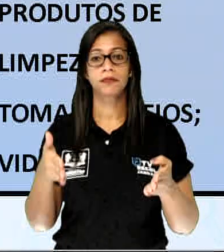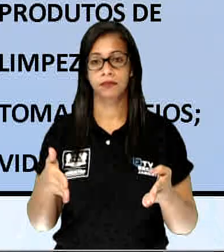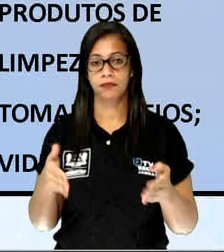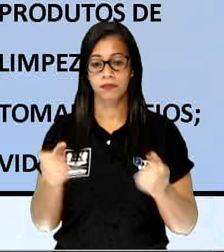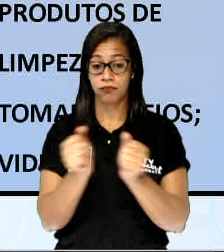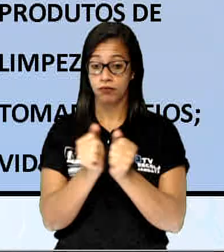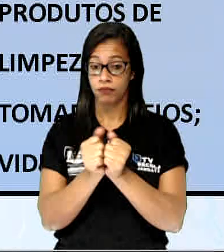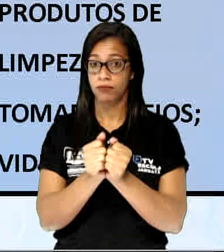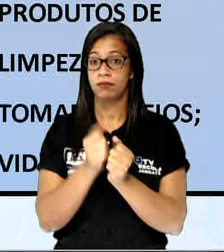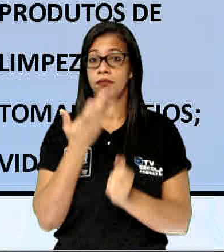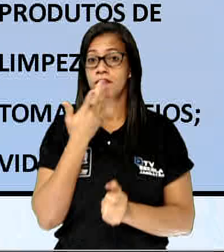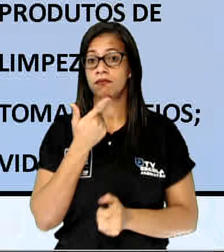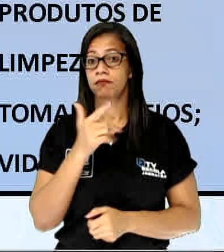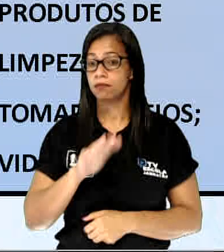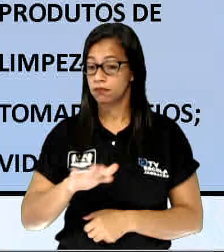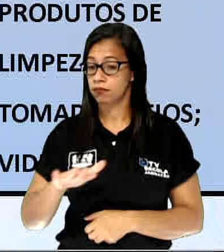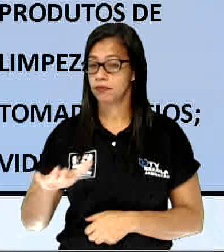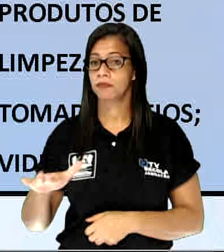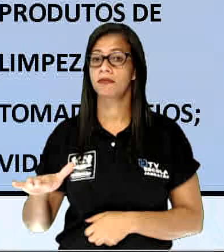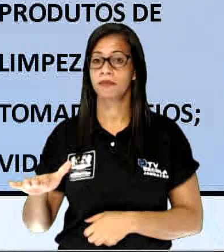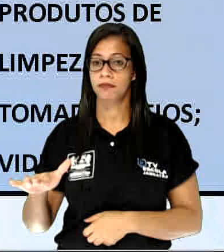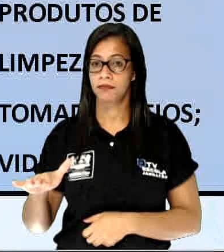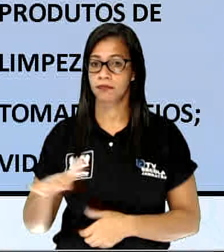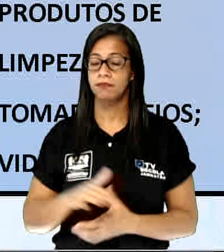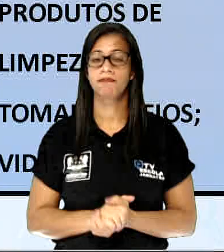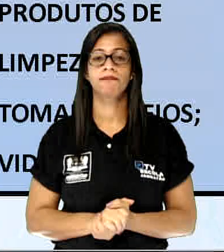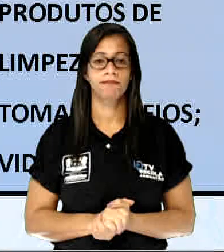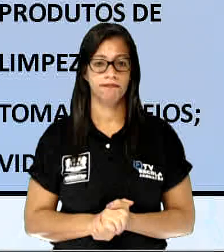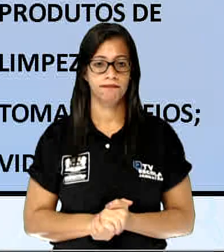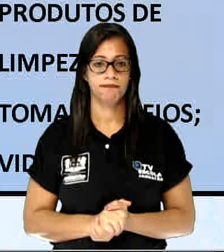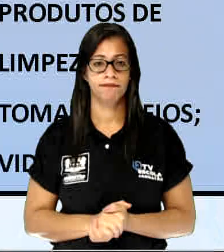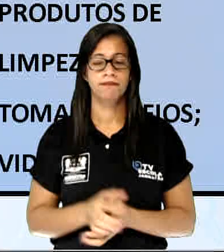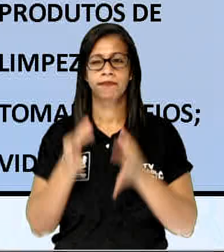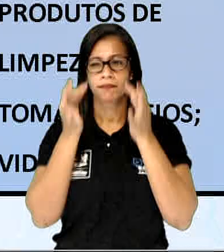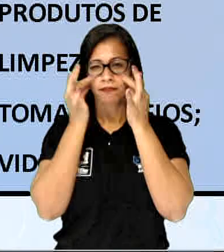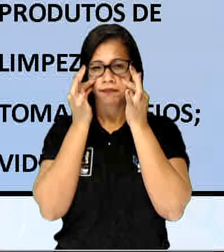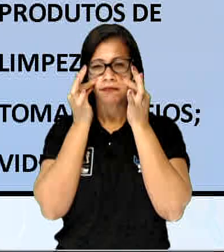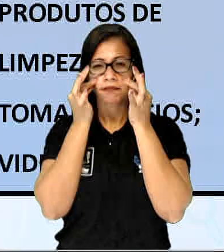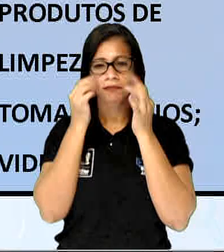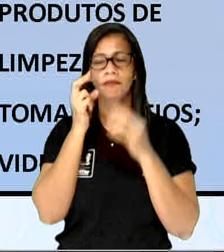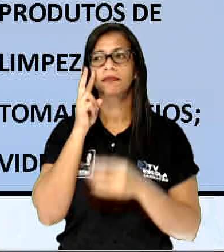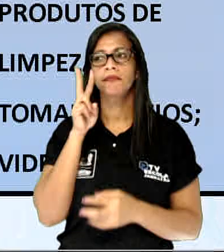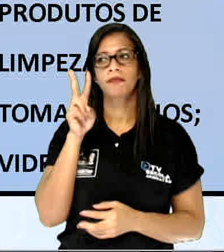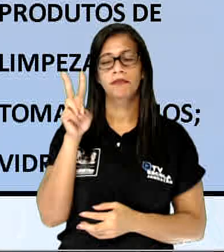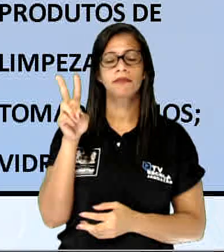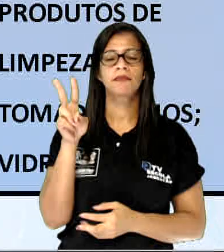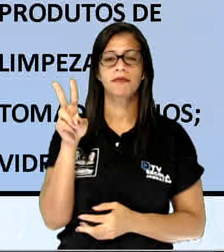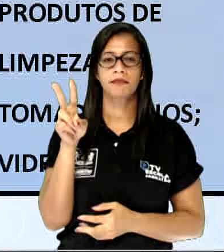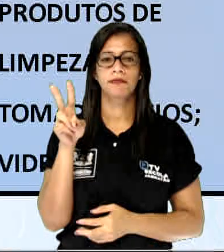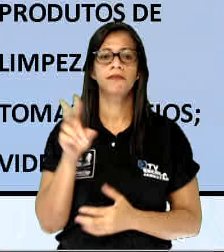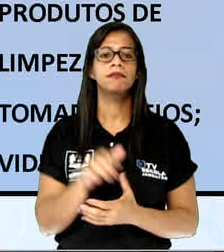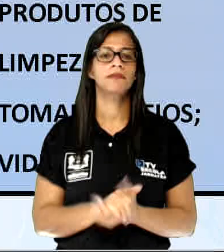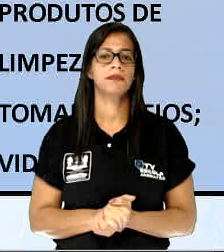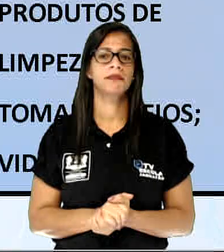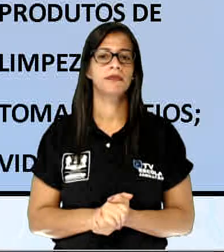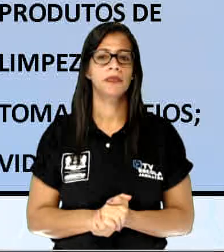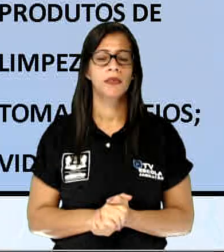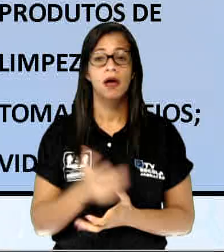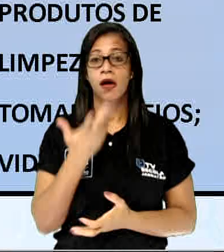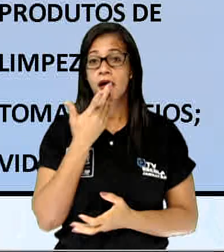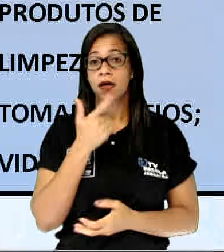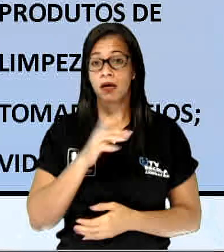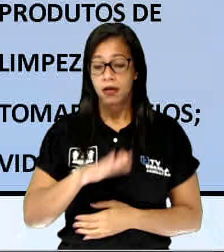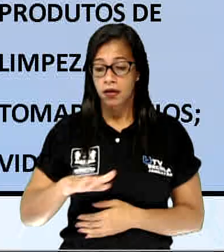crianças. Observe também essa criança, ó, menor, que está ali, muito